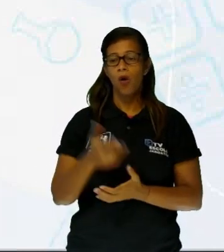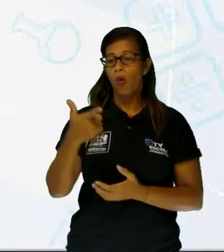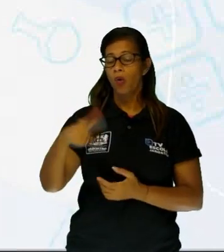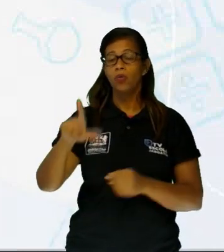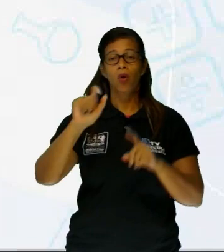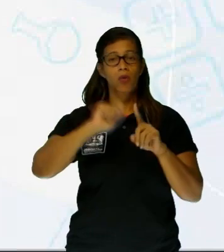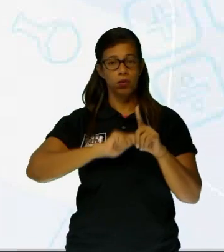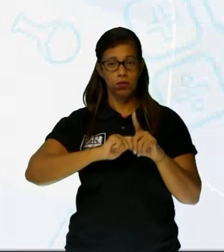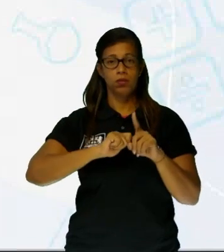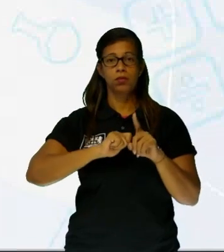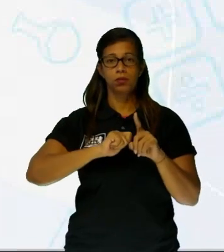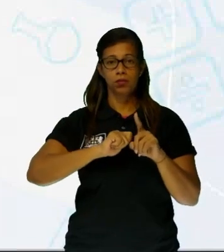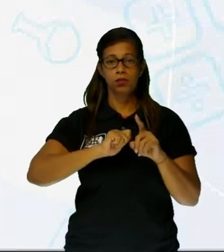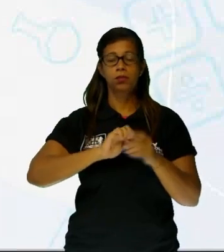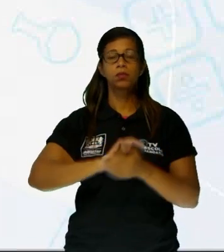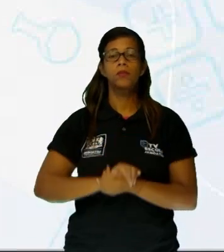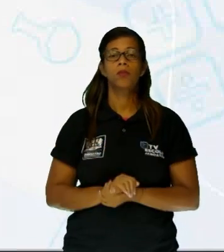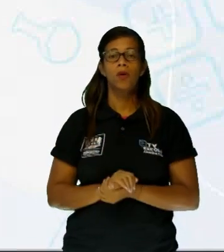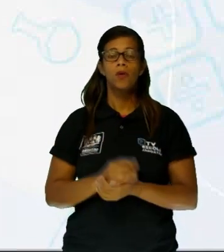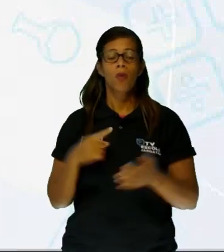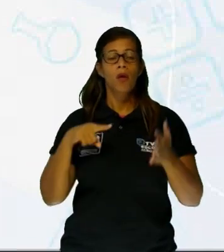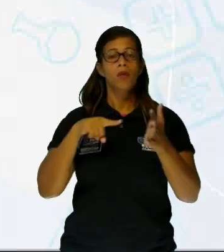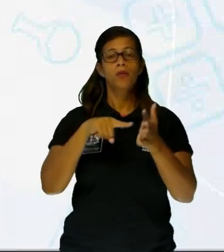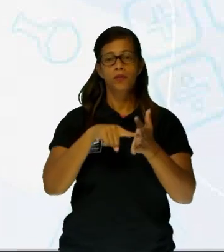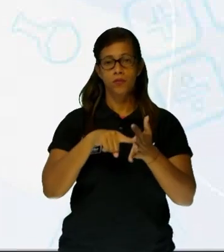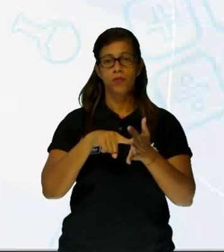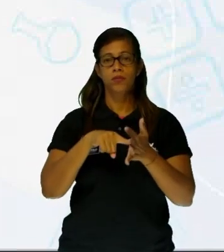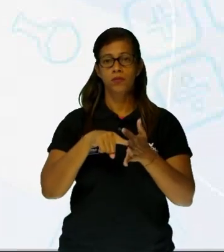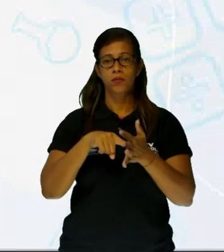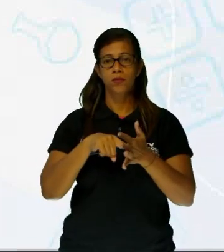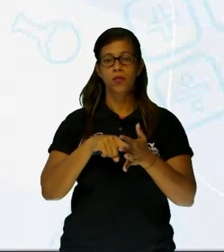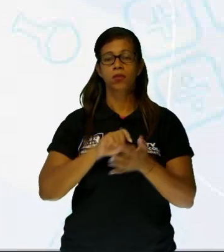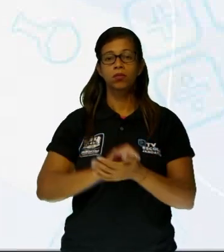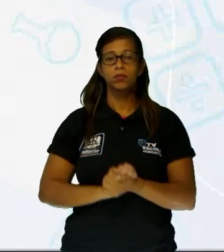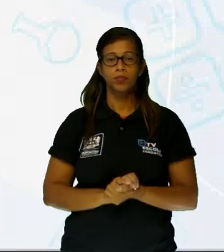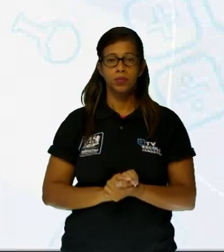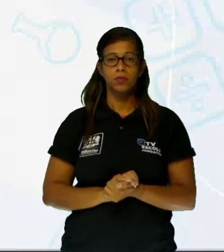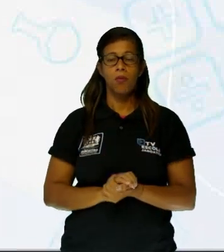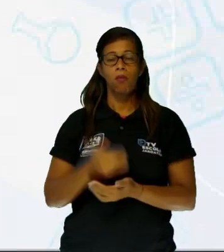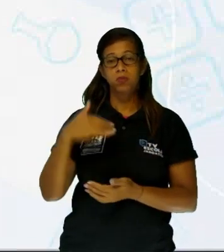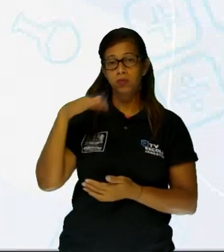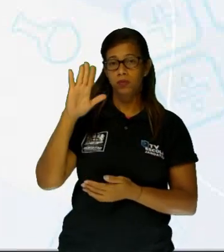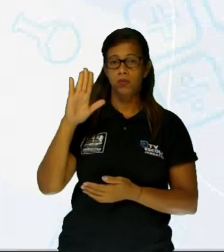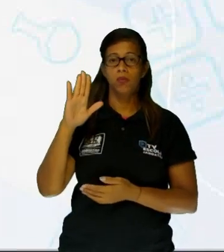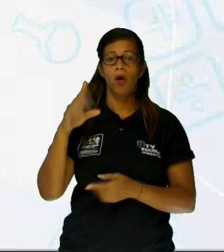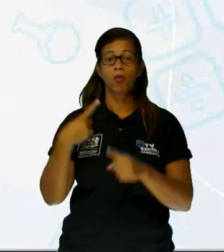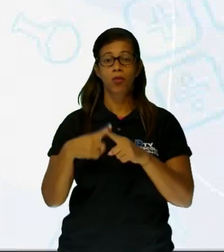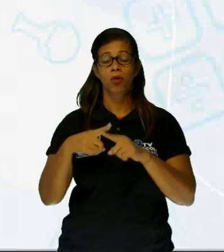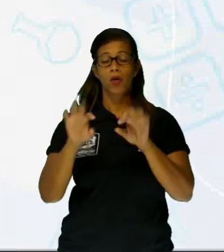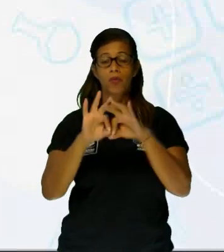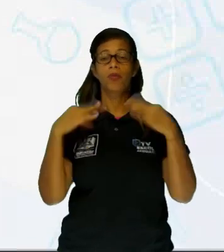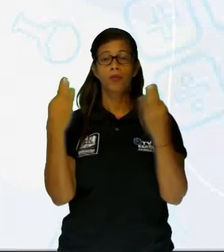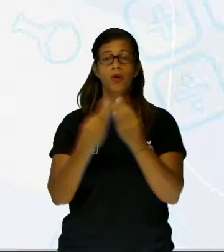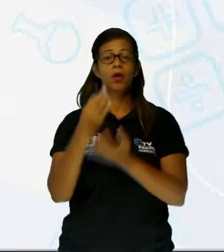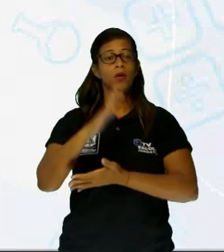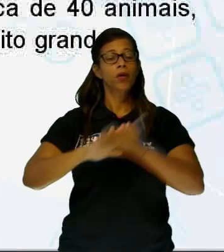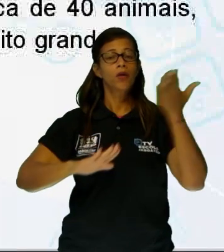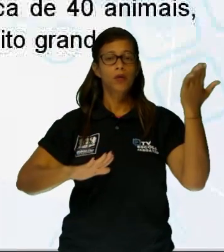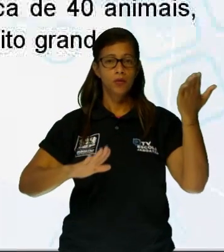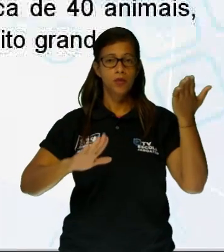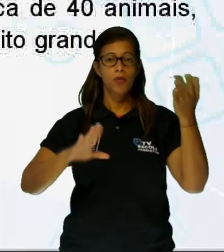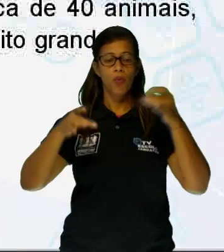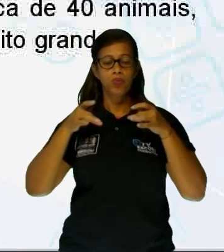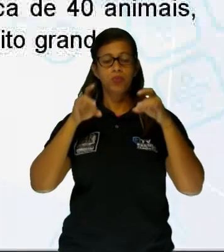denúncia é de 5 animais ao mês. Isso porque as famílias viajam e não têm com quem deixar o animalzinho. Absurdamente preferem